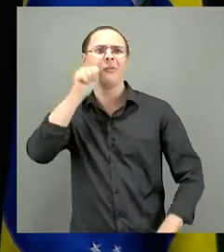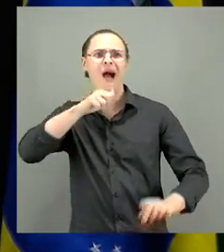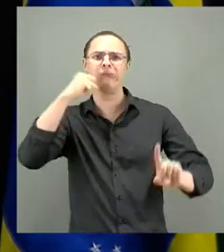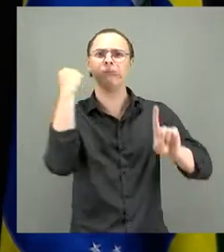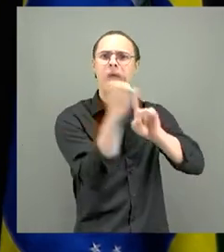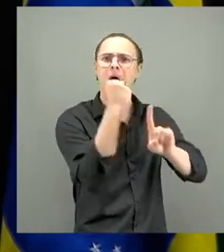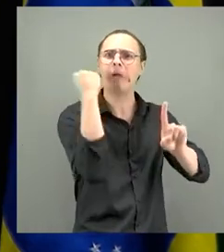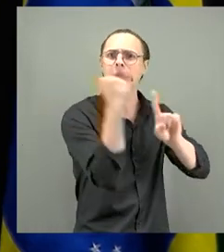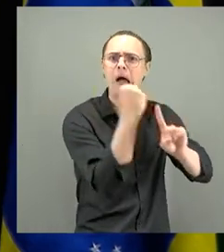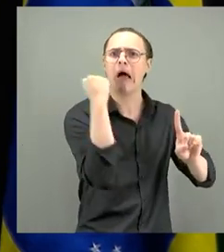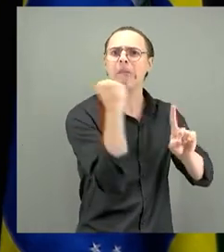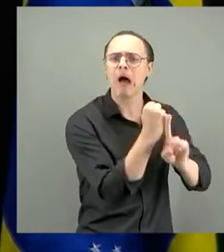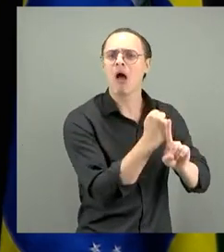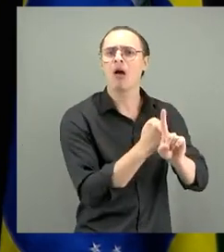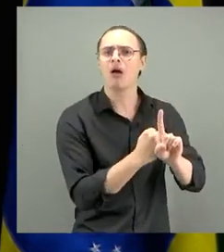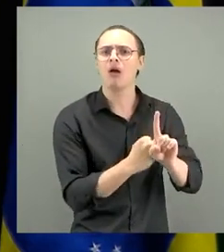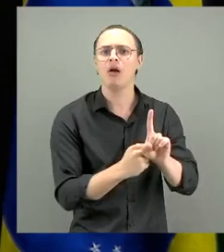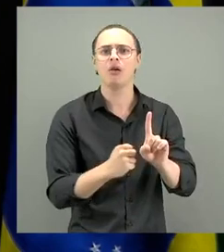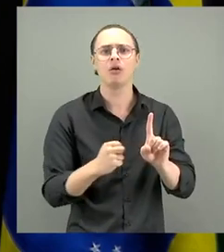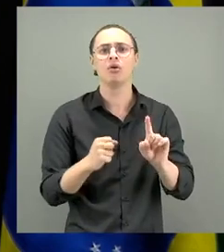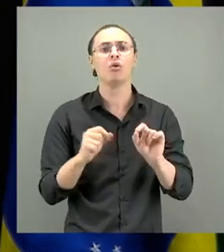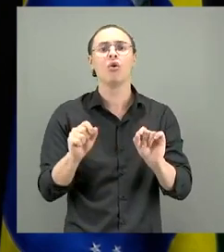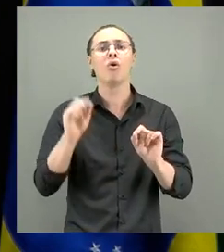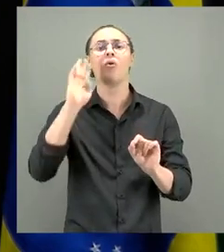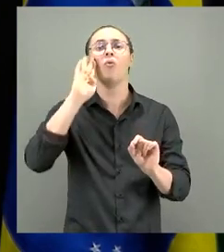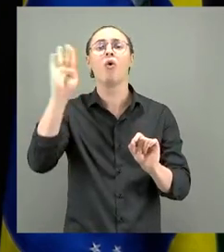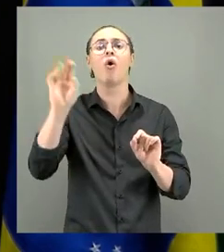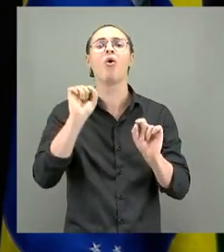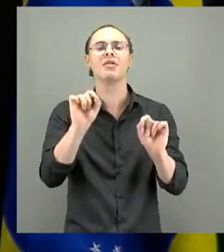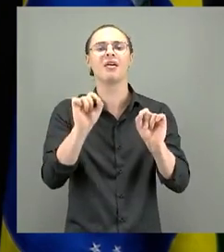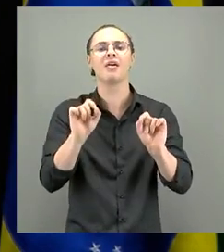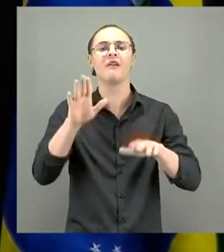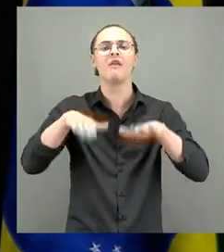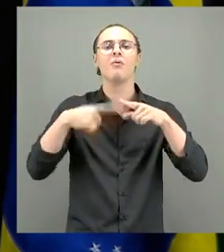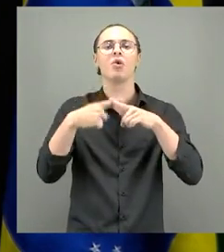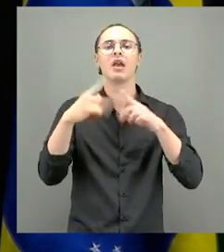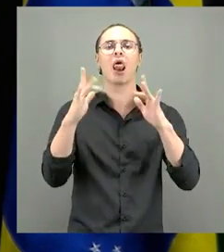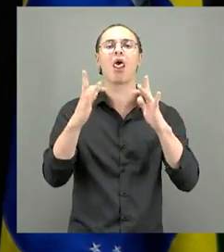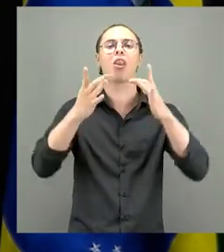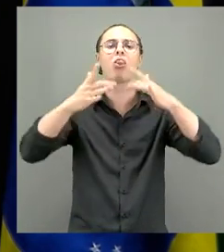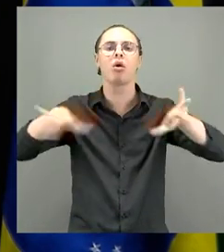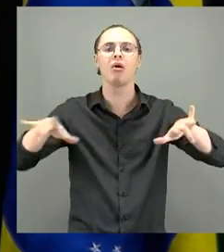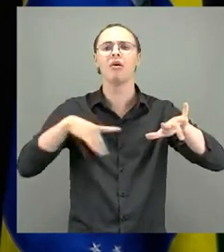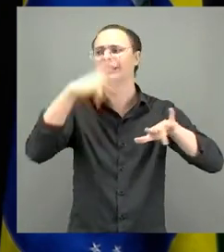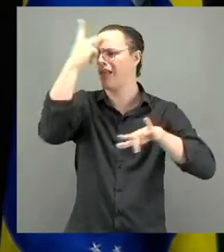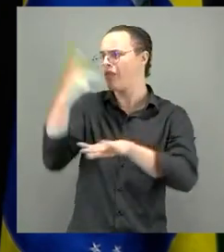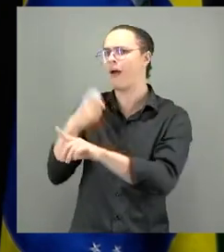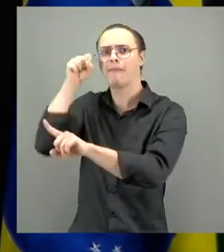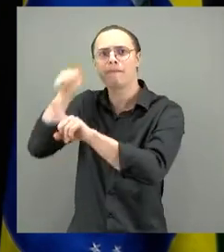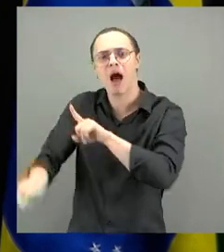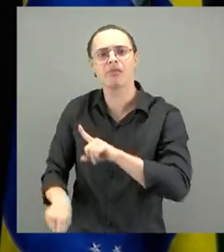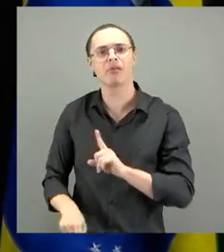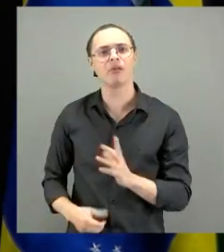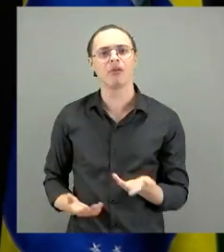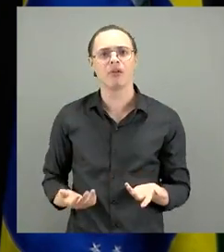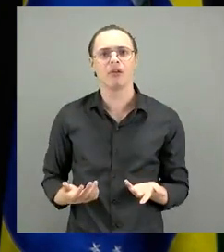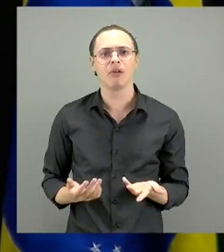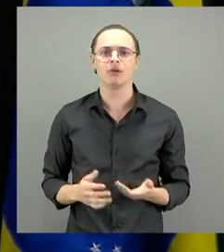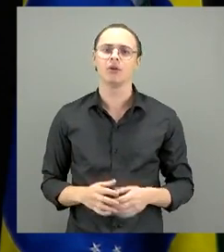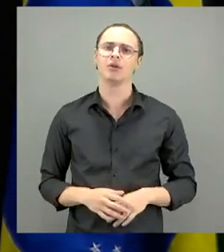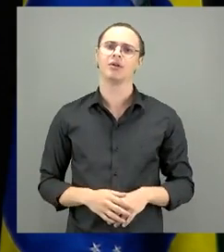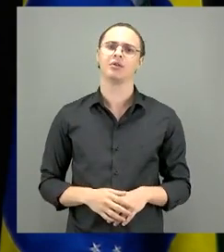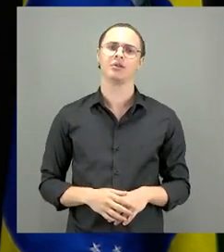principais motivos são brigas e términos de relacionamentos. Na maioria das vezes,